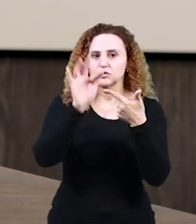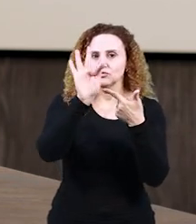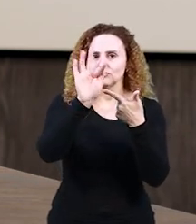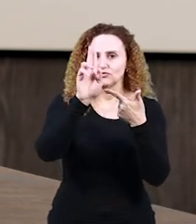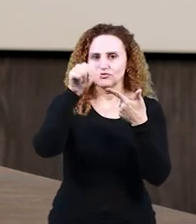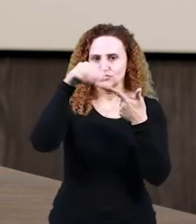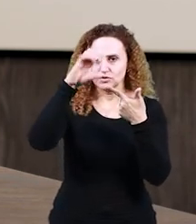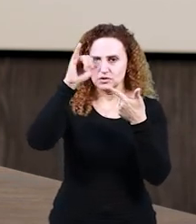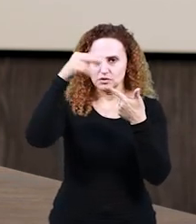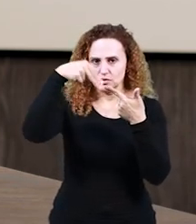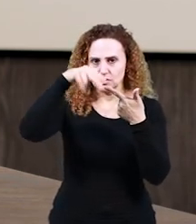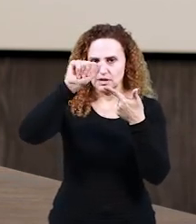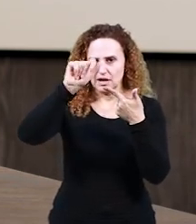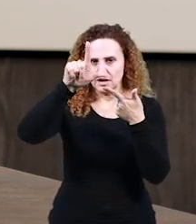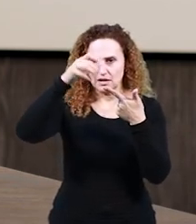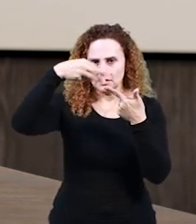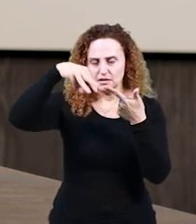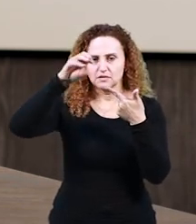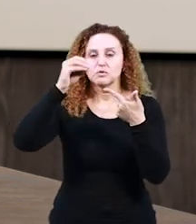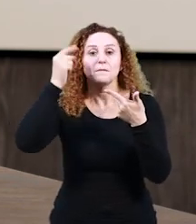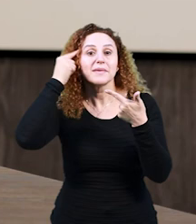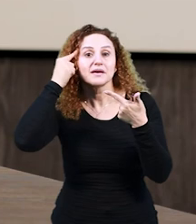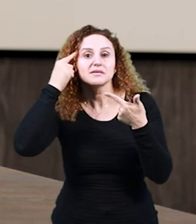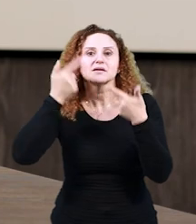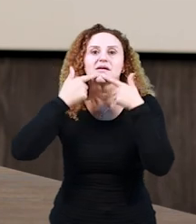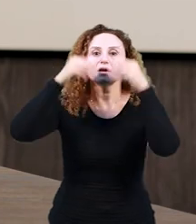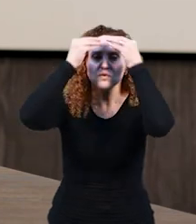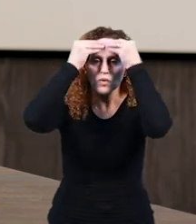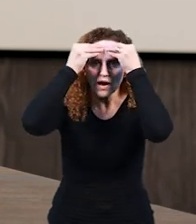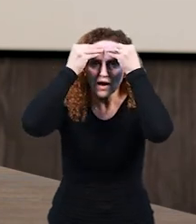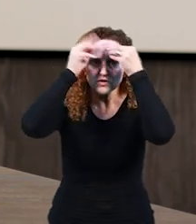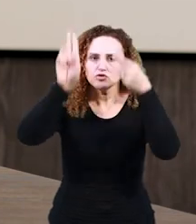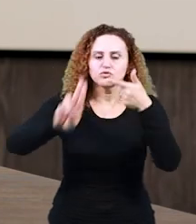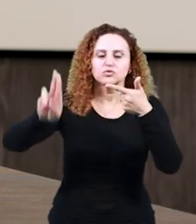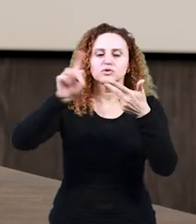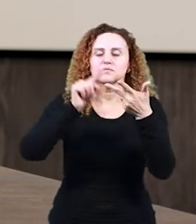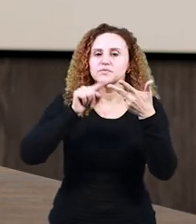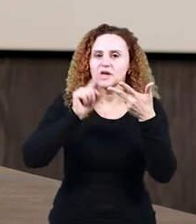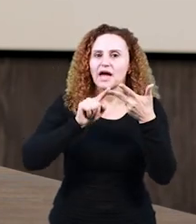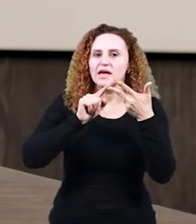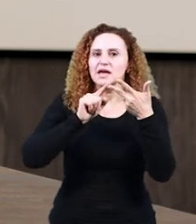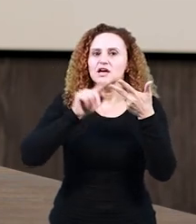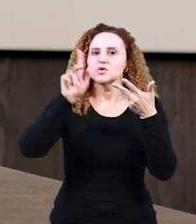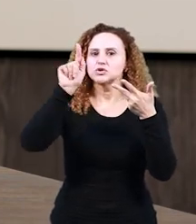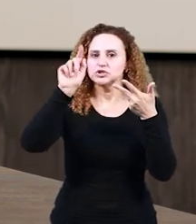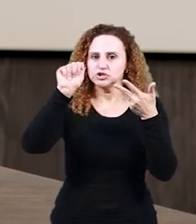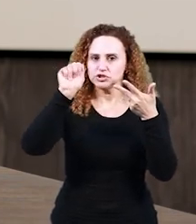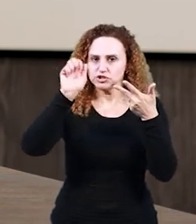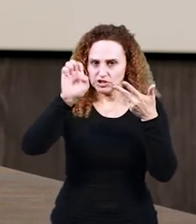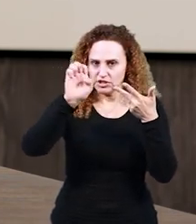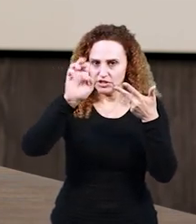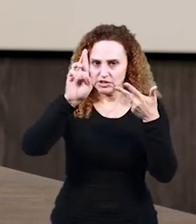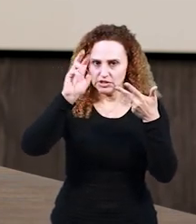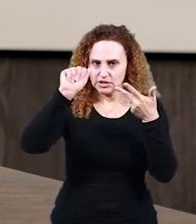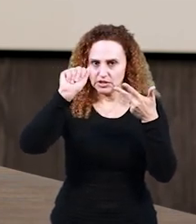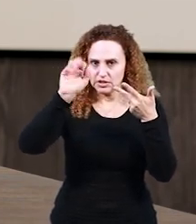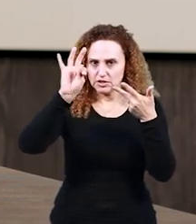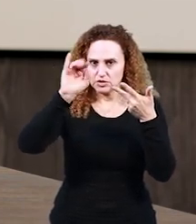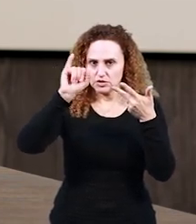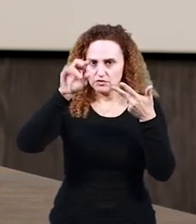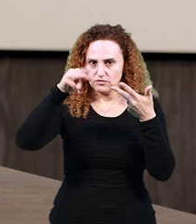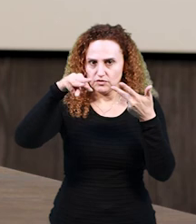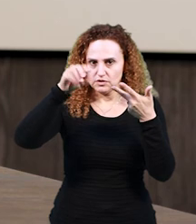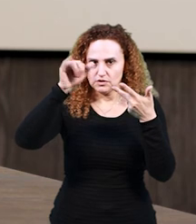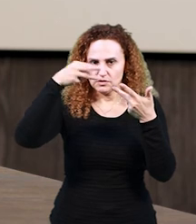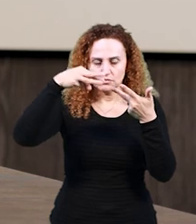pensa na linguagem em situações reais de uso, depois pelo gerativismo, que vai pensar a língua como um sistema